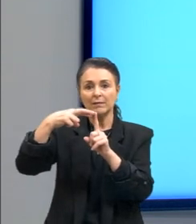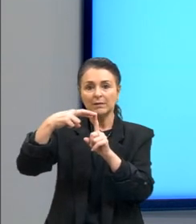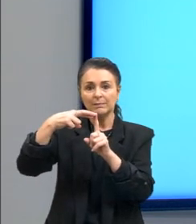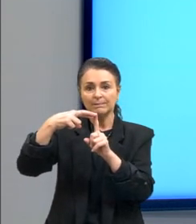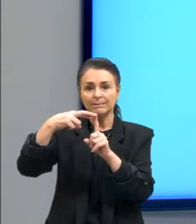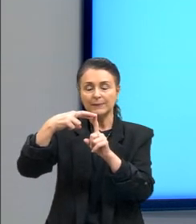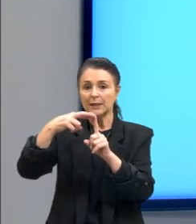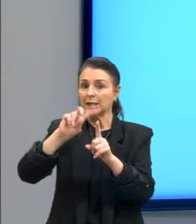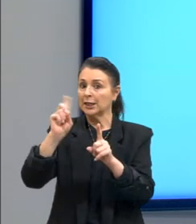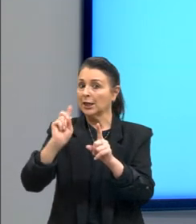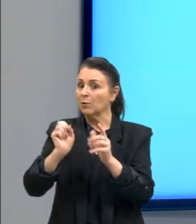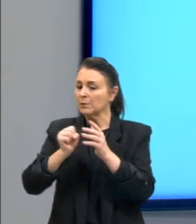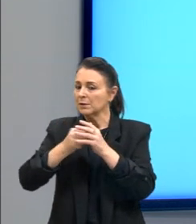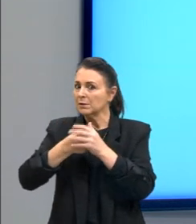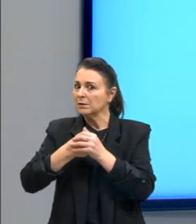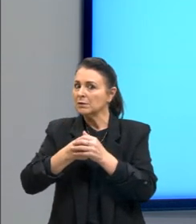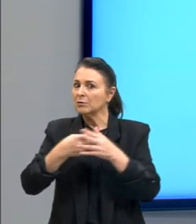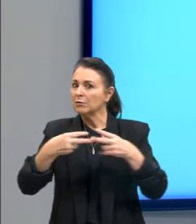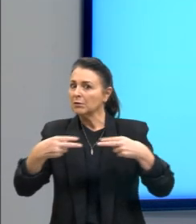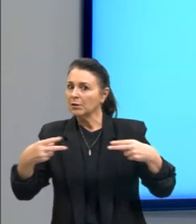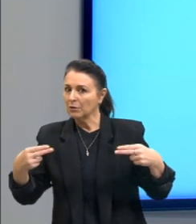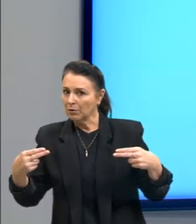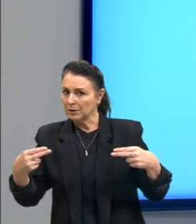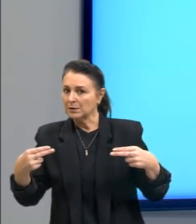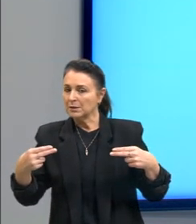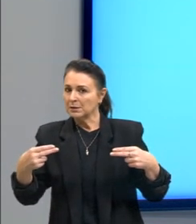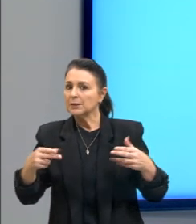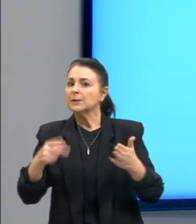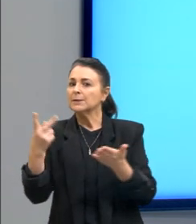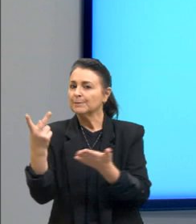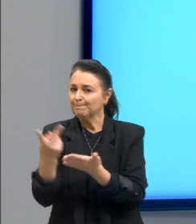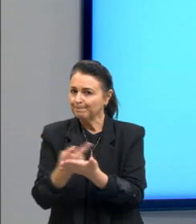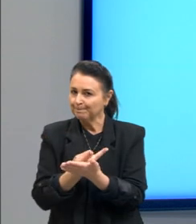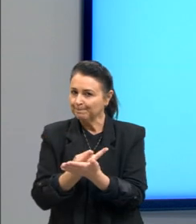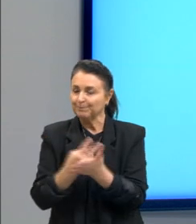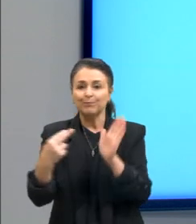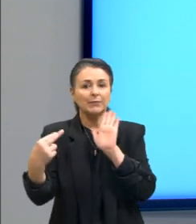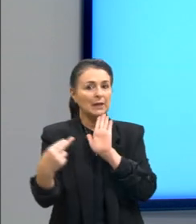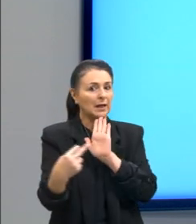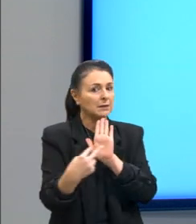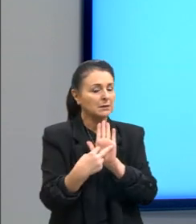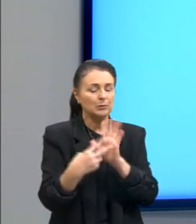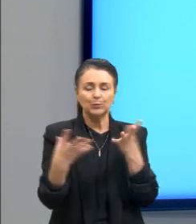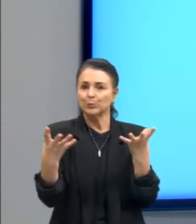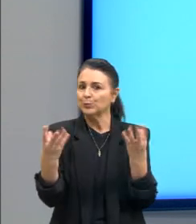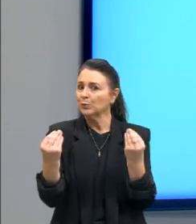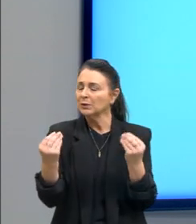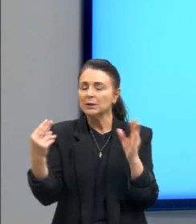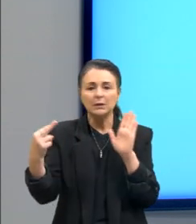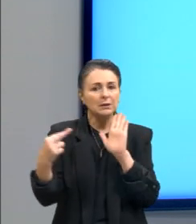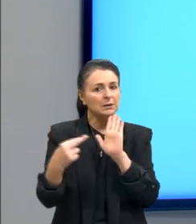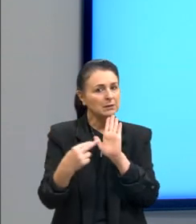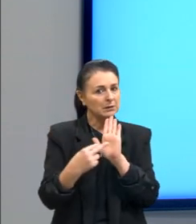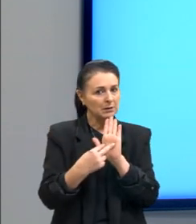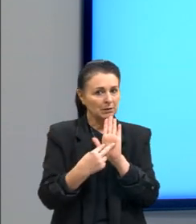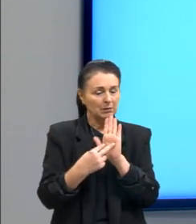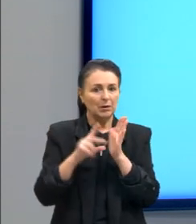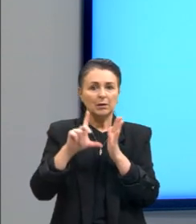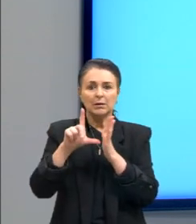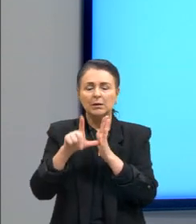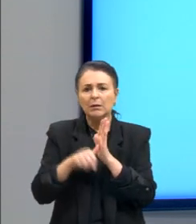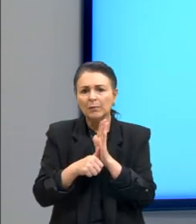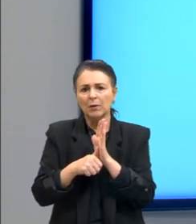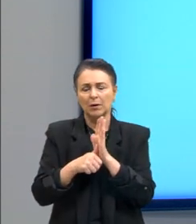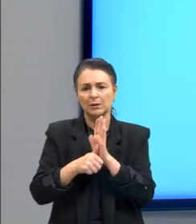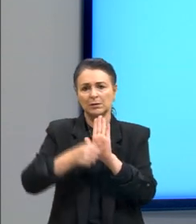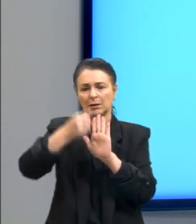omitir fatores que podem distorcer o fato atenção muita atenção a isso depois definição